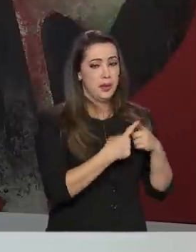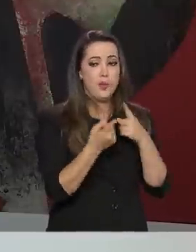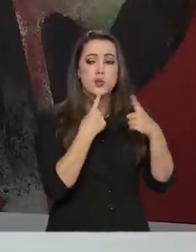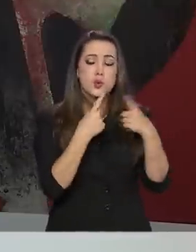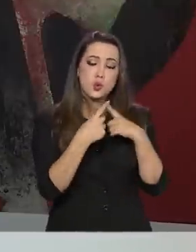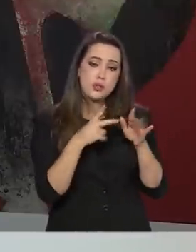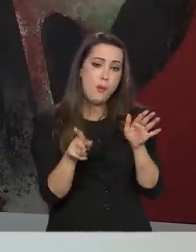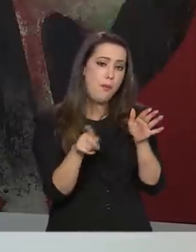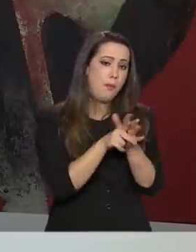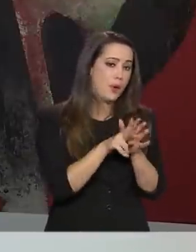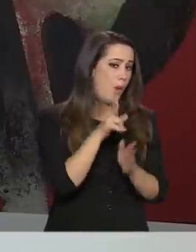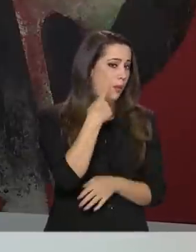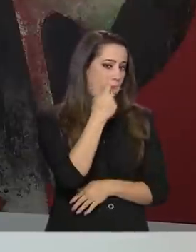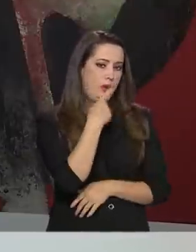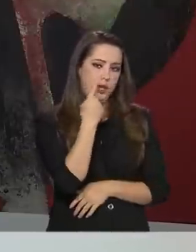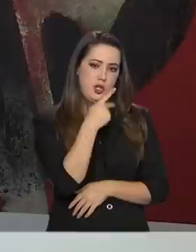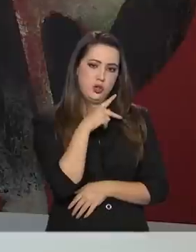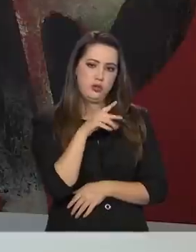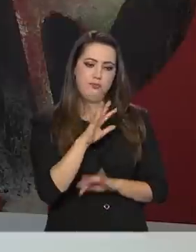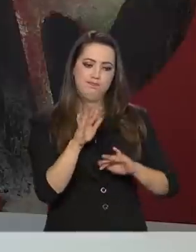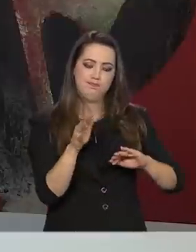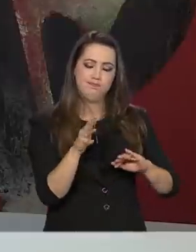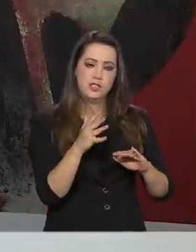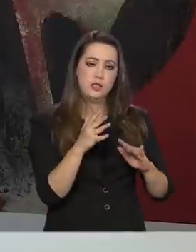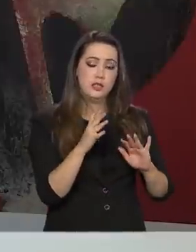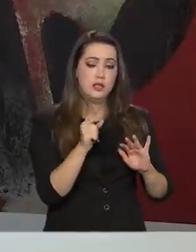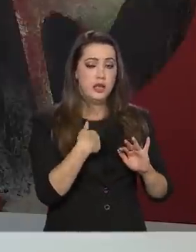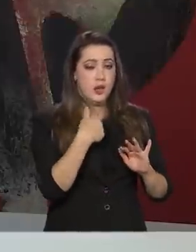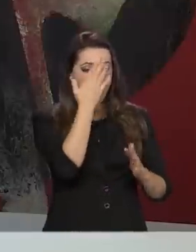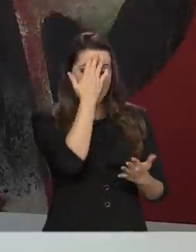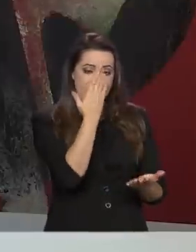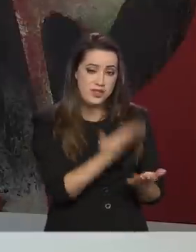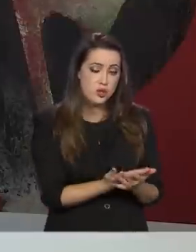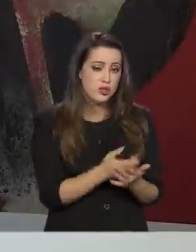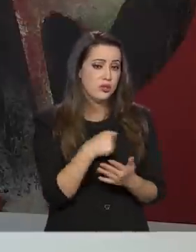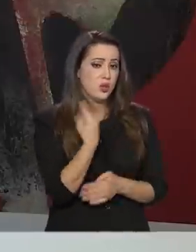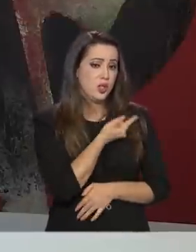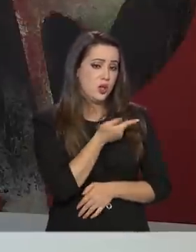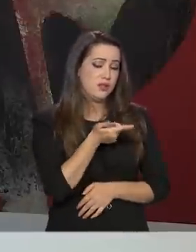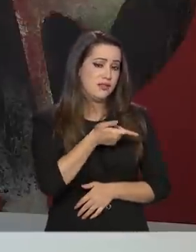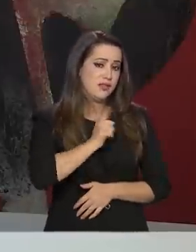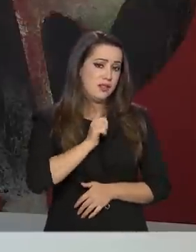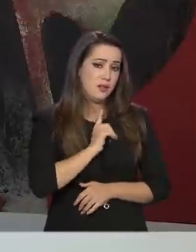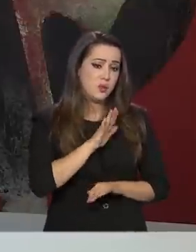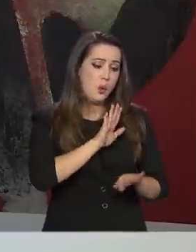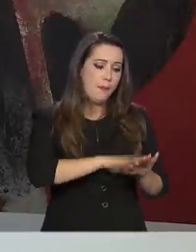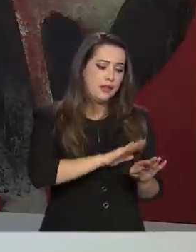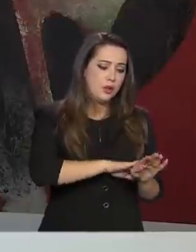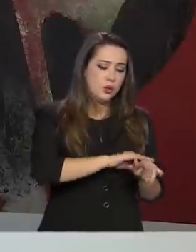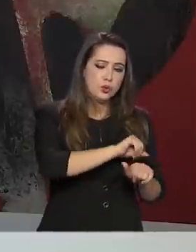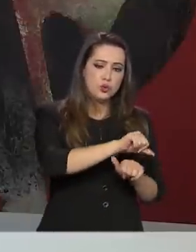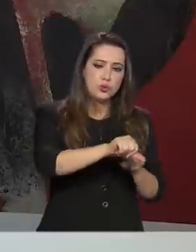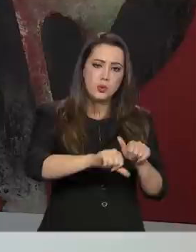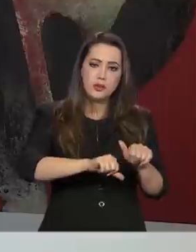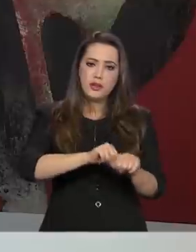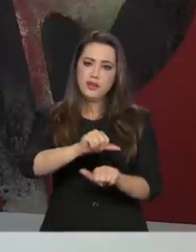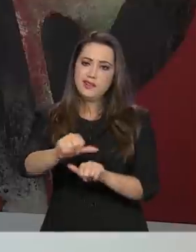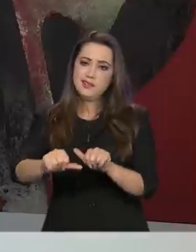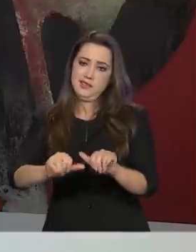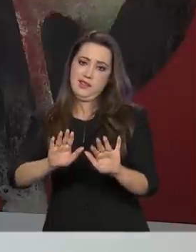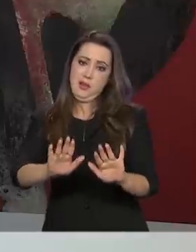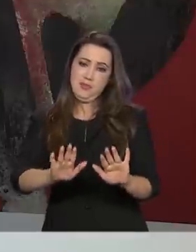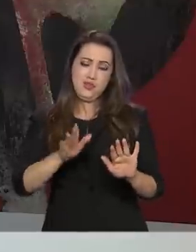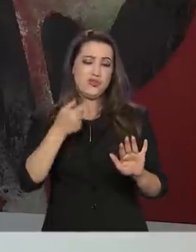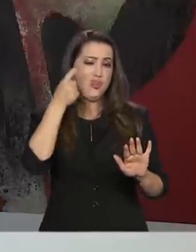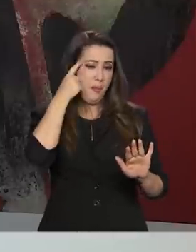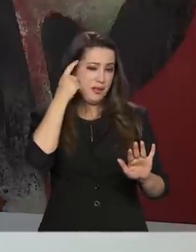política. O que eu acredito é que nós vamos ter um período de transição, mas um período de transição já pensando na